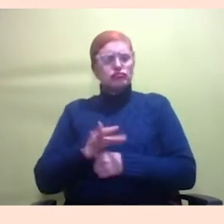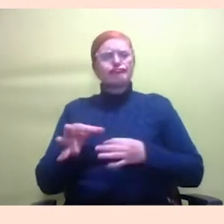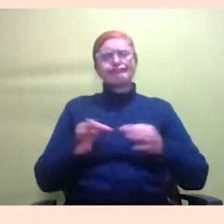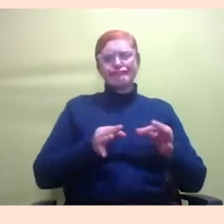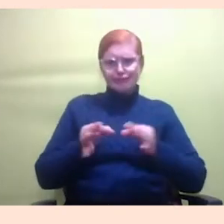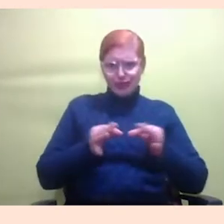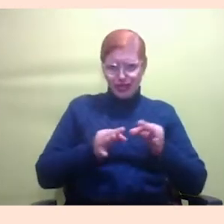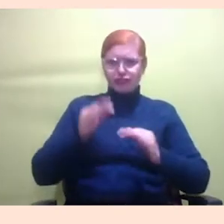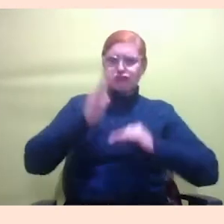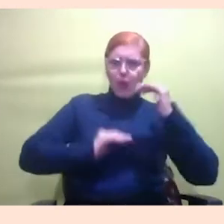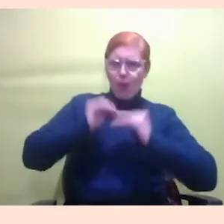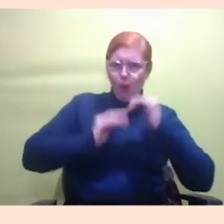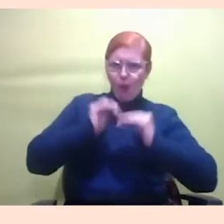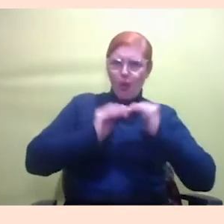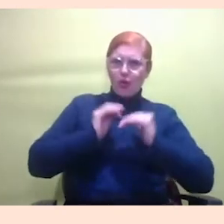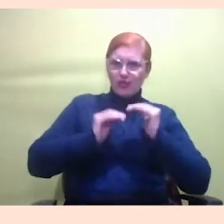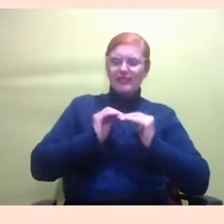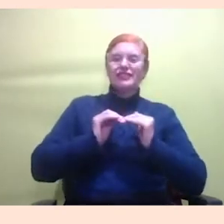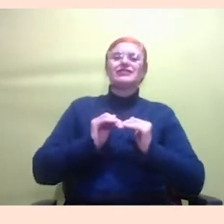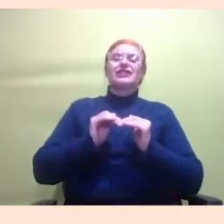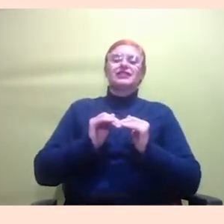constrói, quer dizer, é uma ação colaborativa